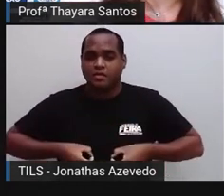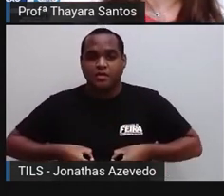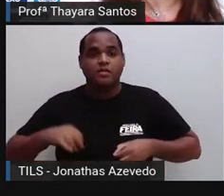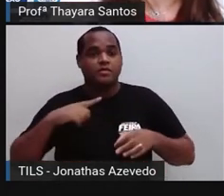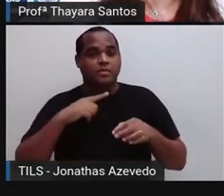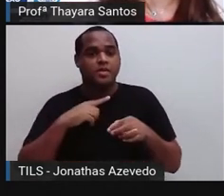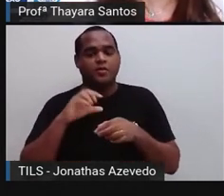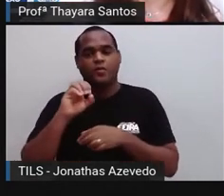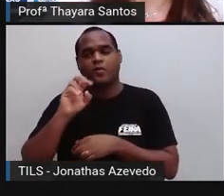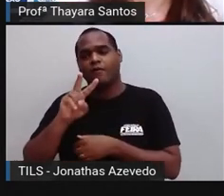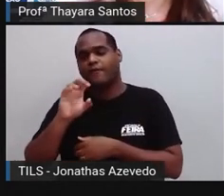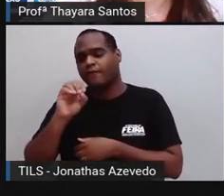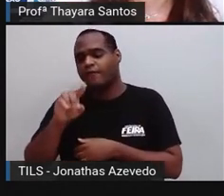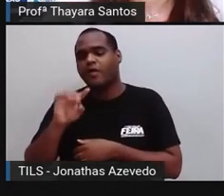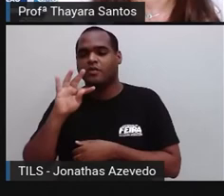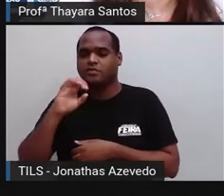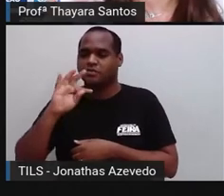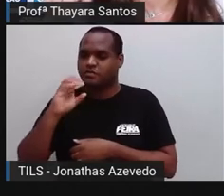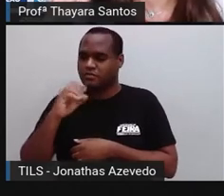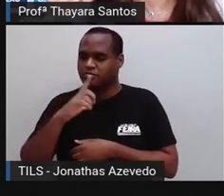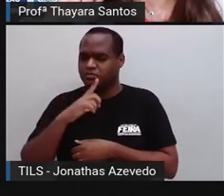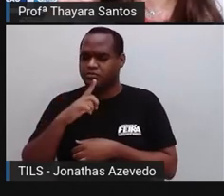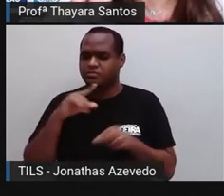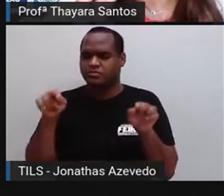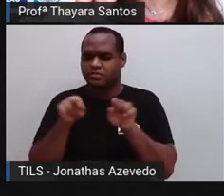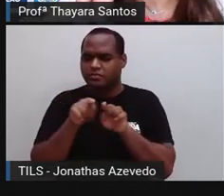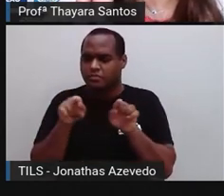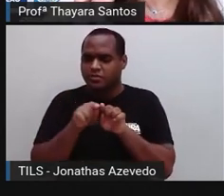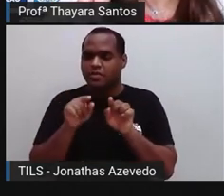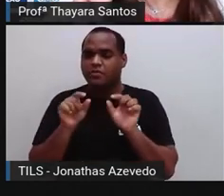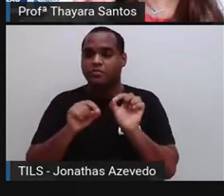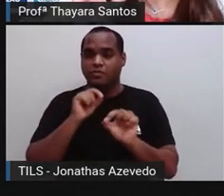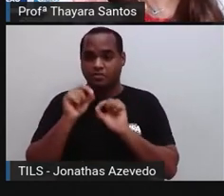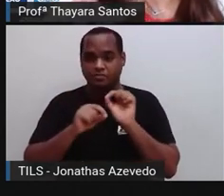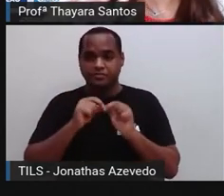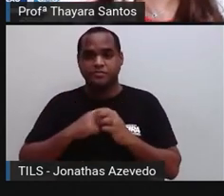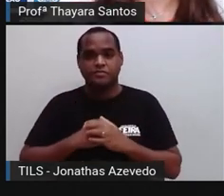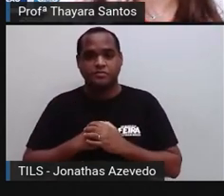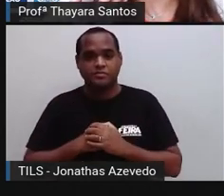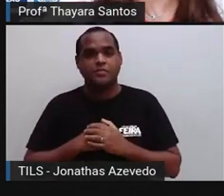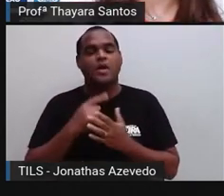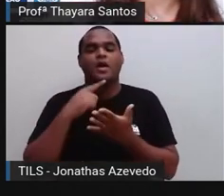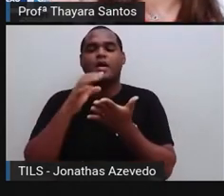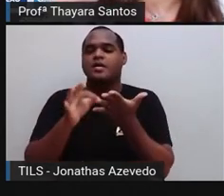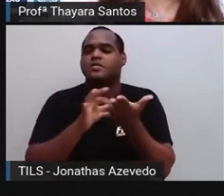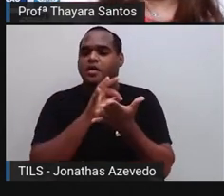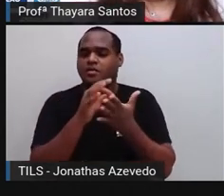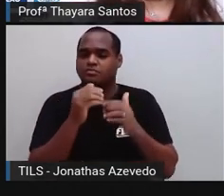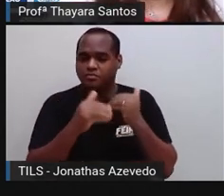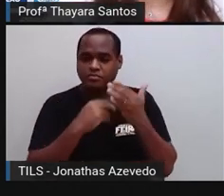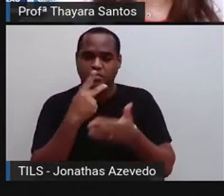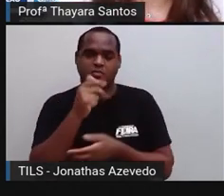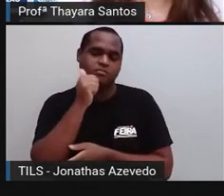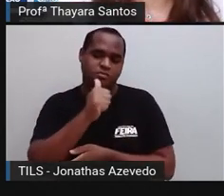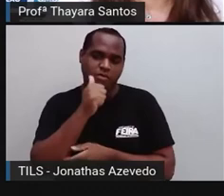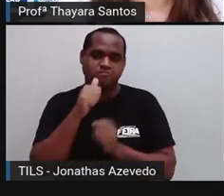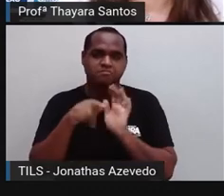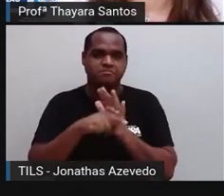o ovócito, que é a célula reprodutiva feminina.